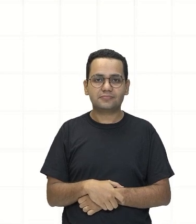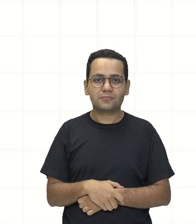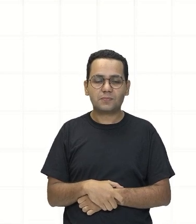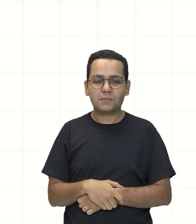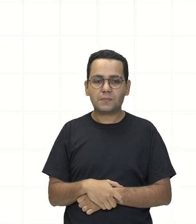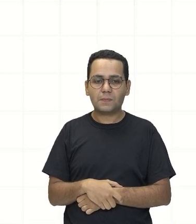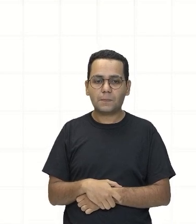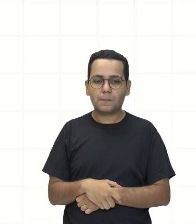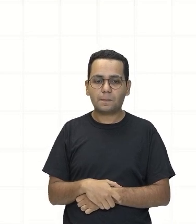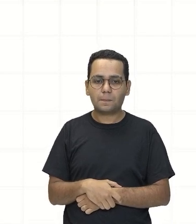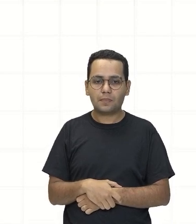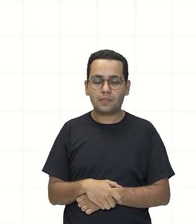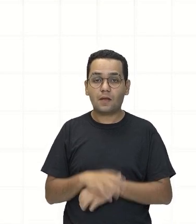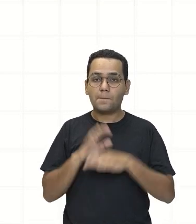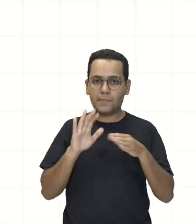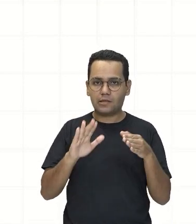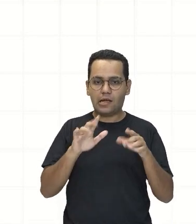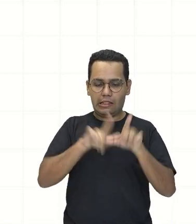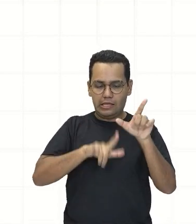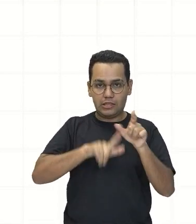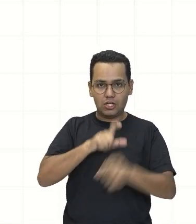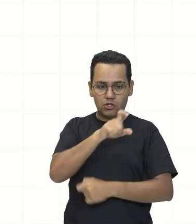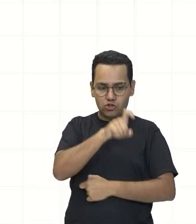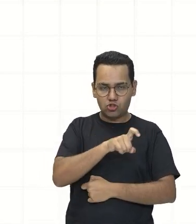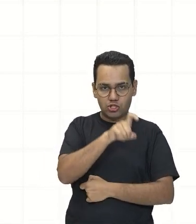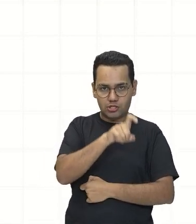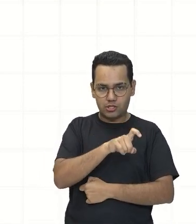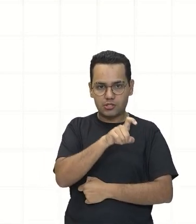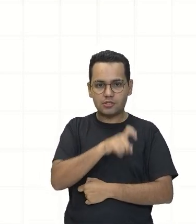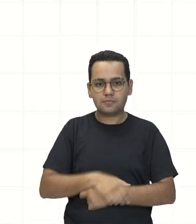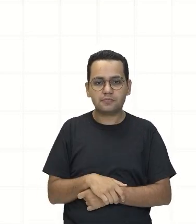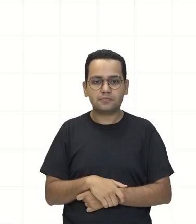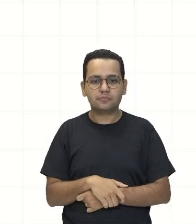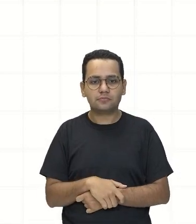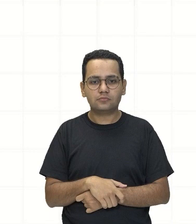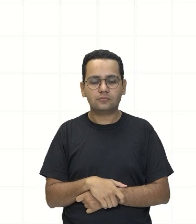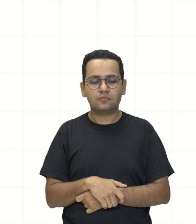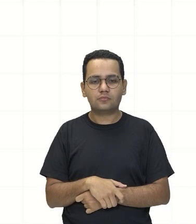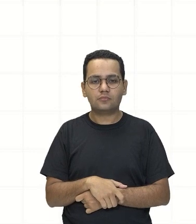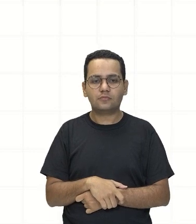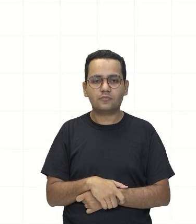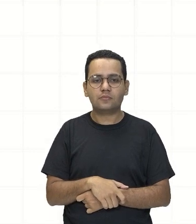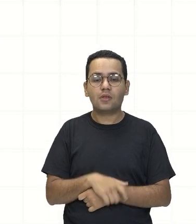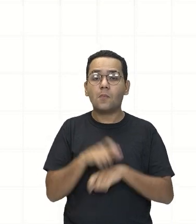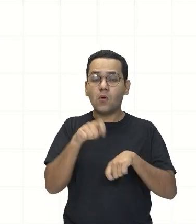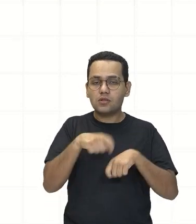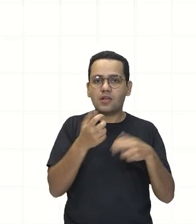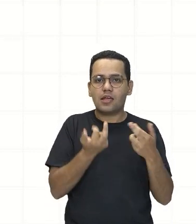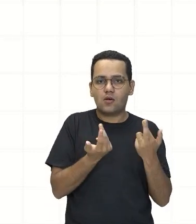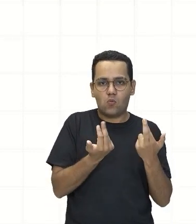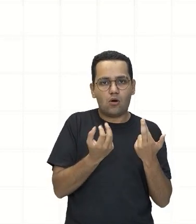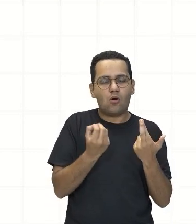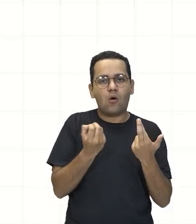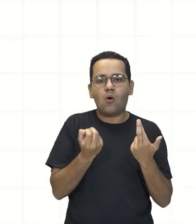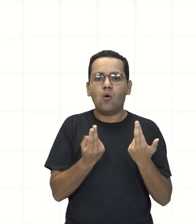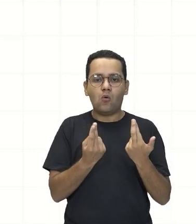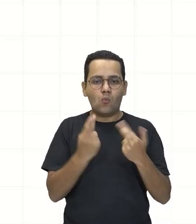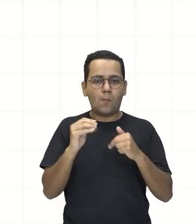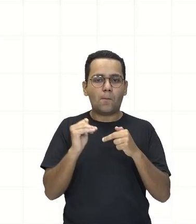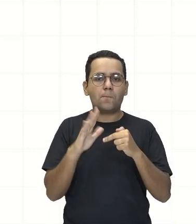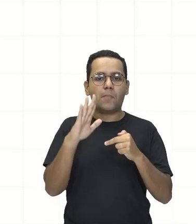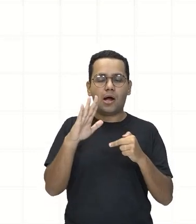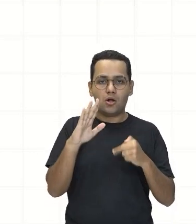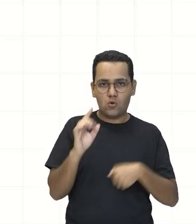Onde esse X é um número igual ou maior que 1 E